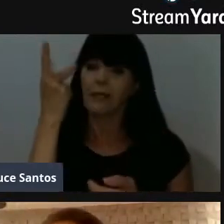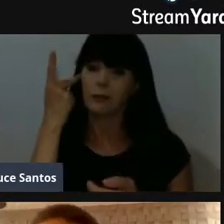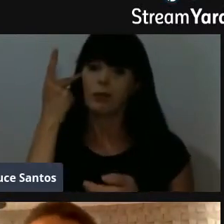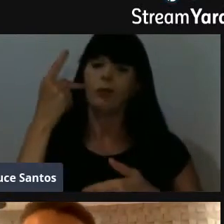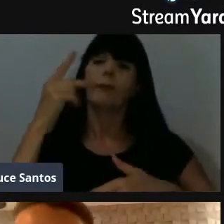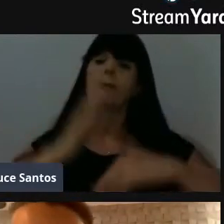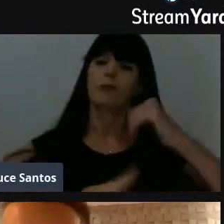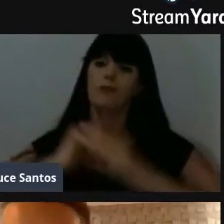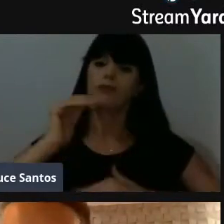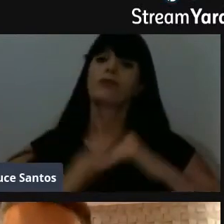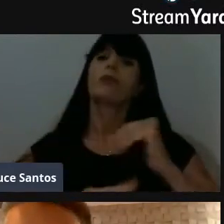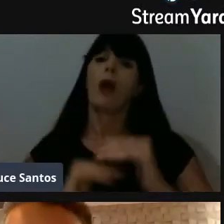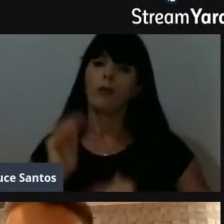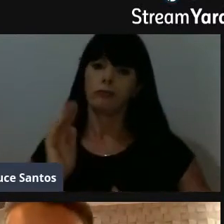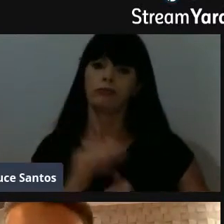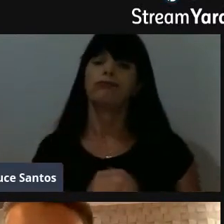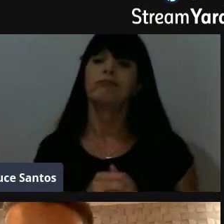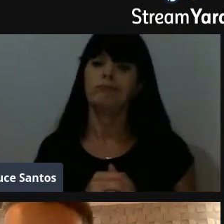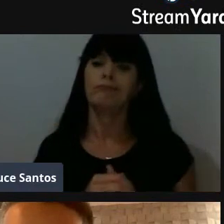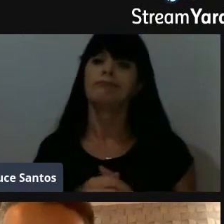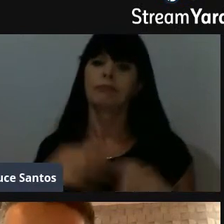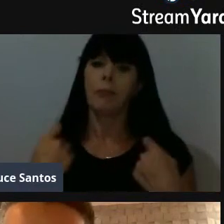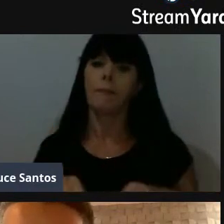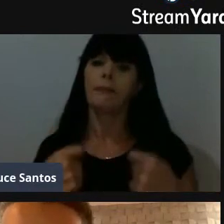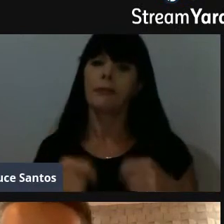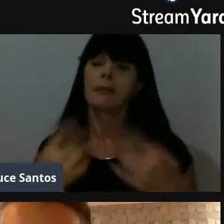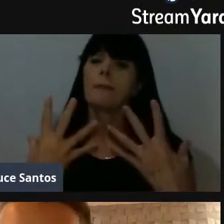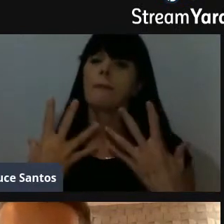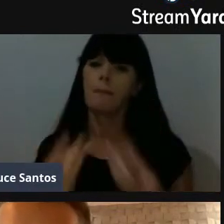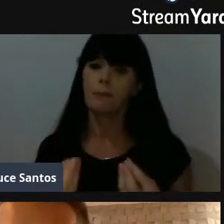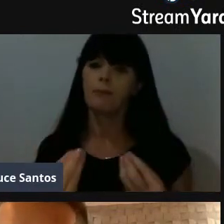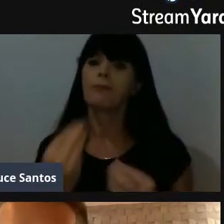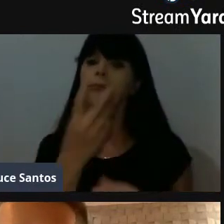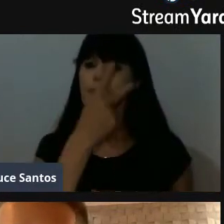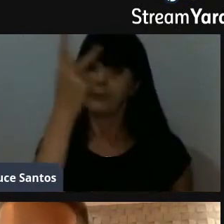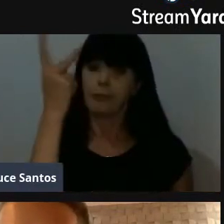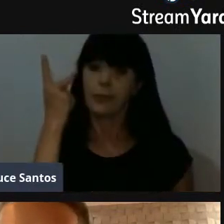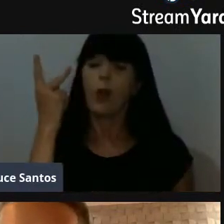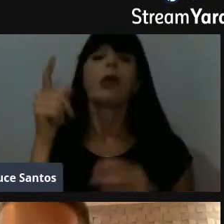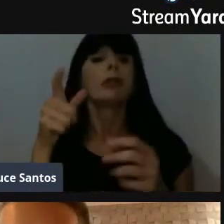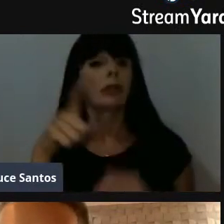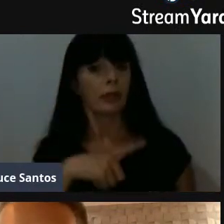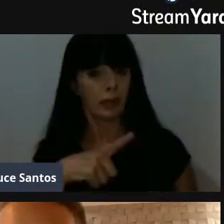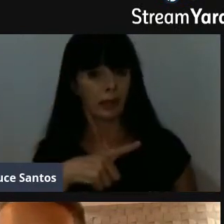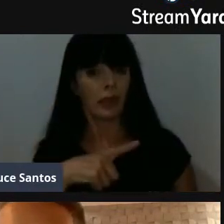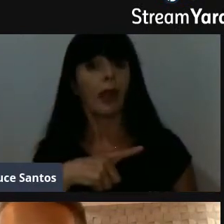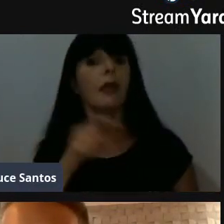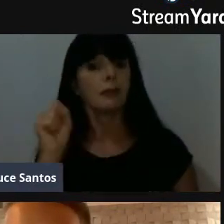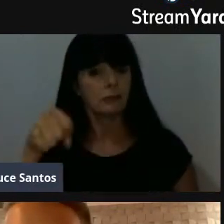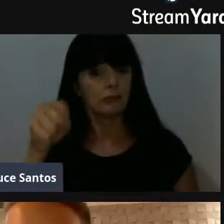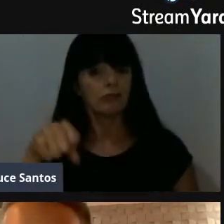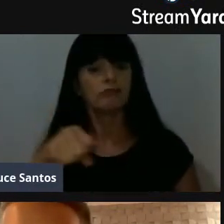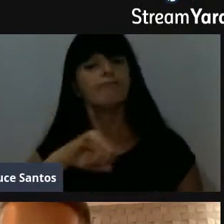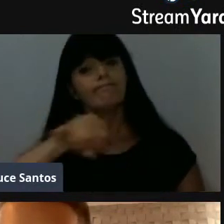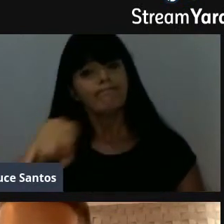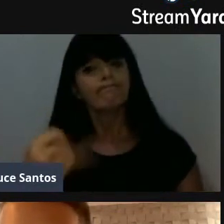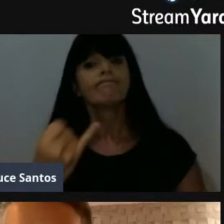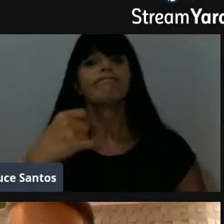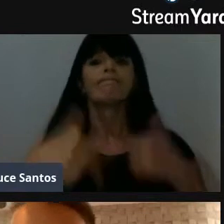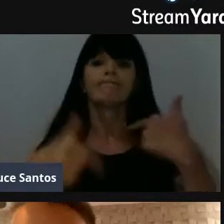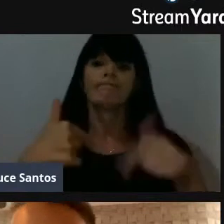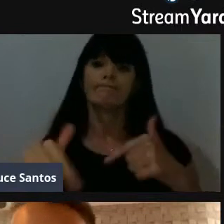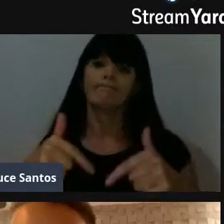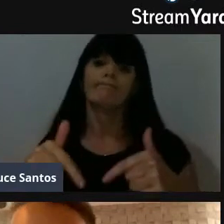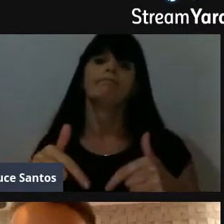dos profissionais. Então, tem um espaço, tem um espaço grande para os jovens atuarem desde que se capacitem.